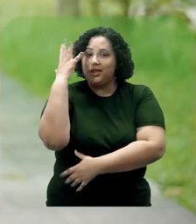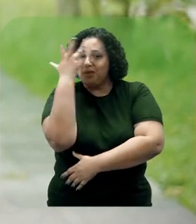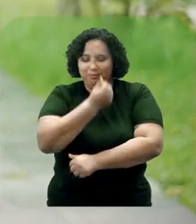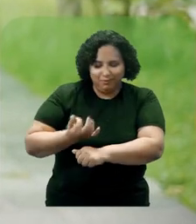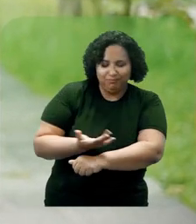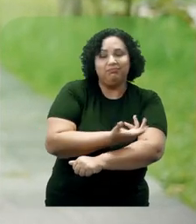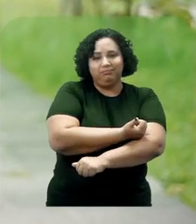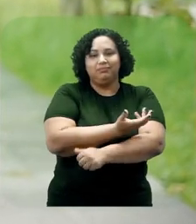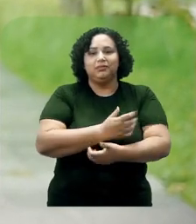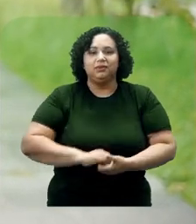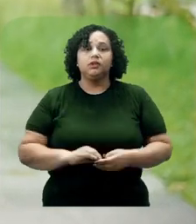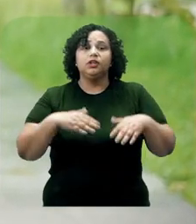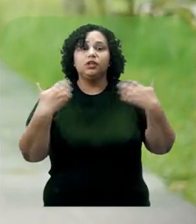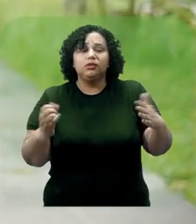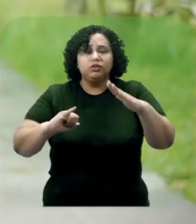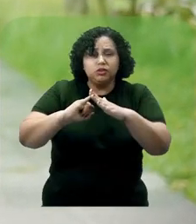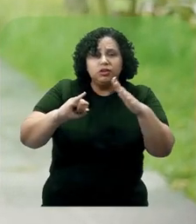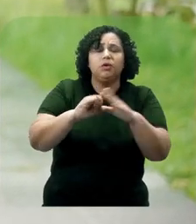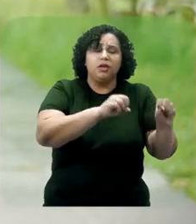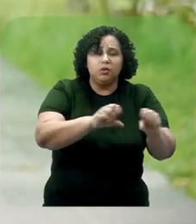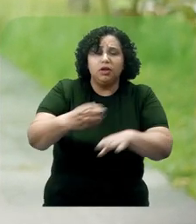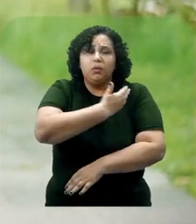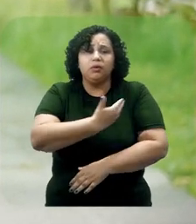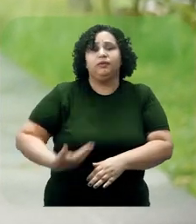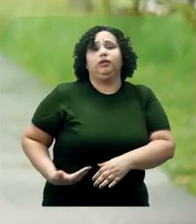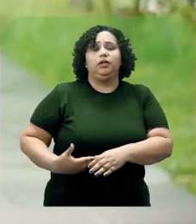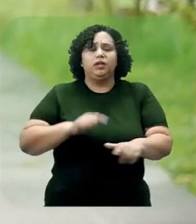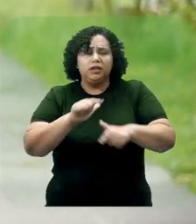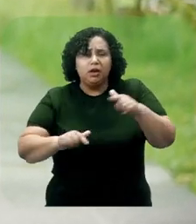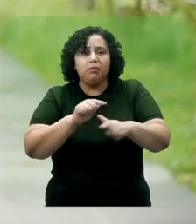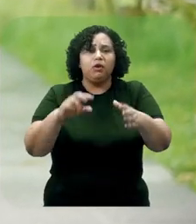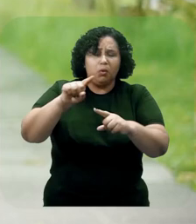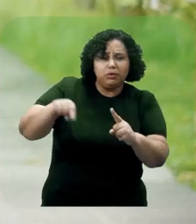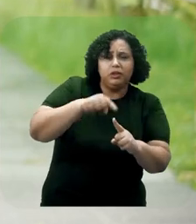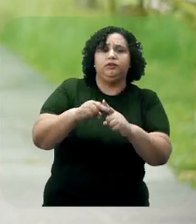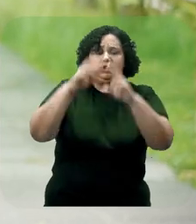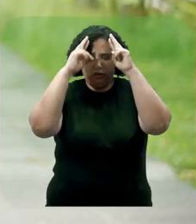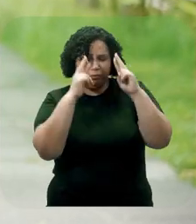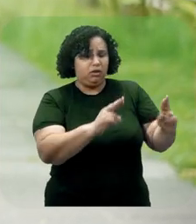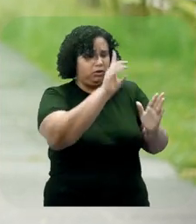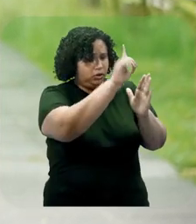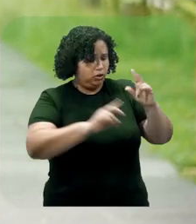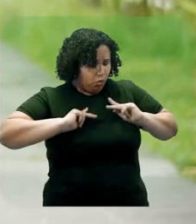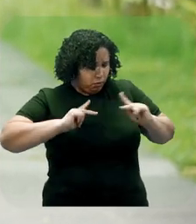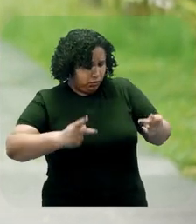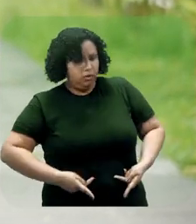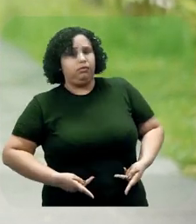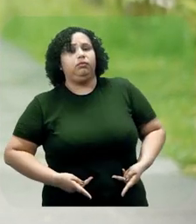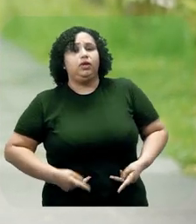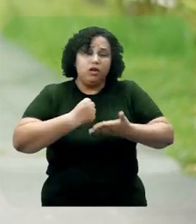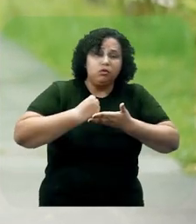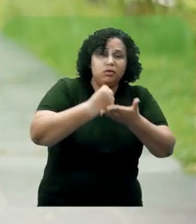instituição de educação pública, que trabalha na perspectiva de respeito aos direitos humanos, com especial atenção às minorias sociais, o